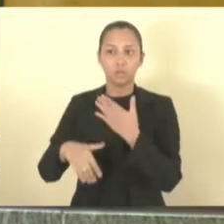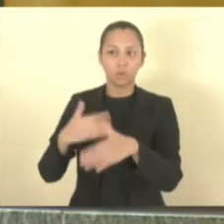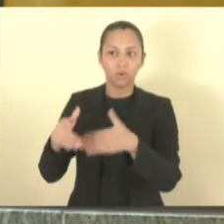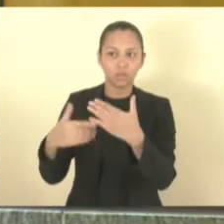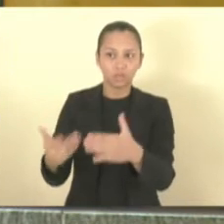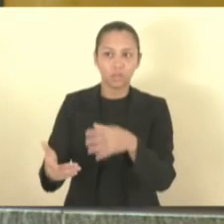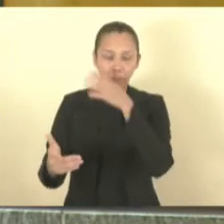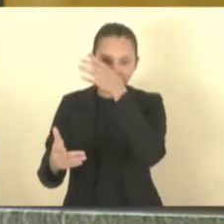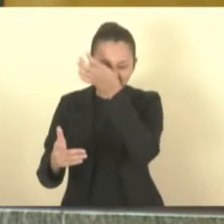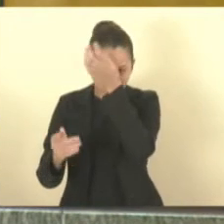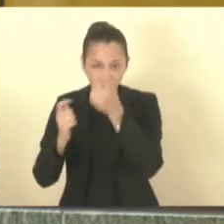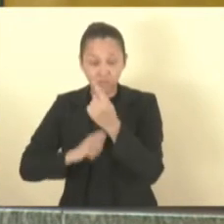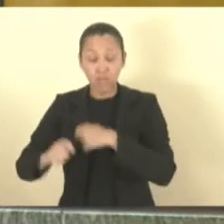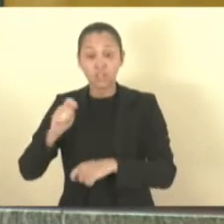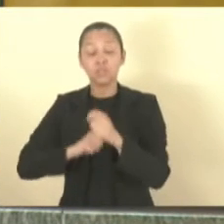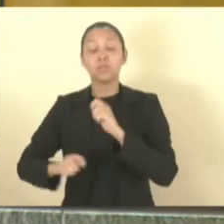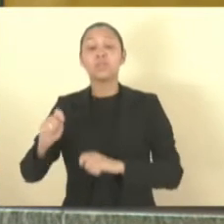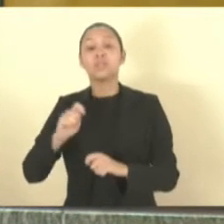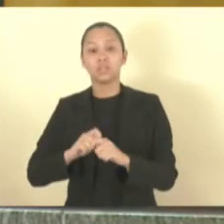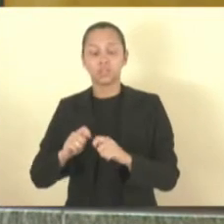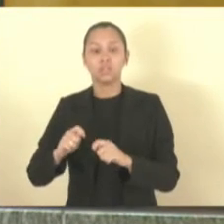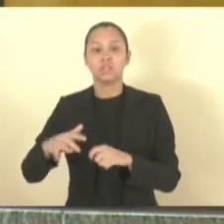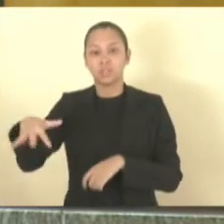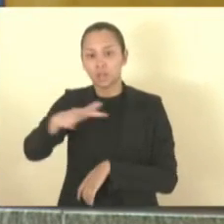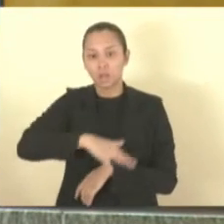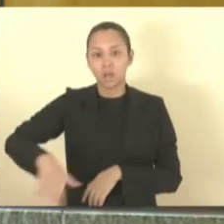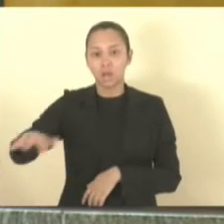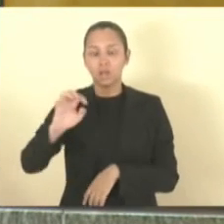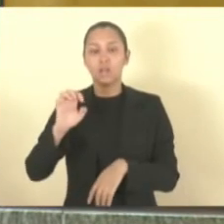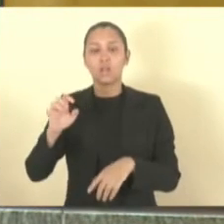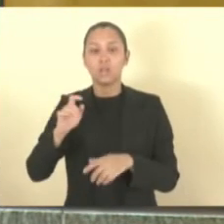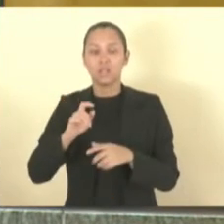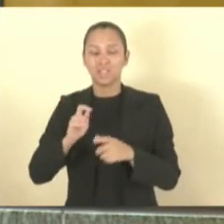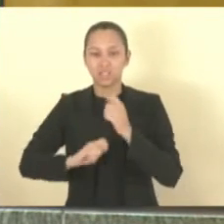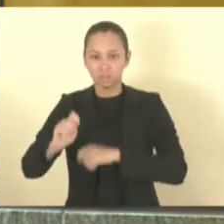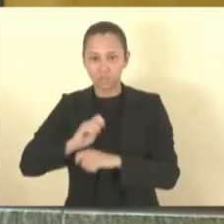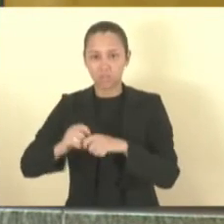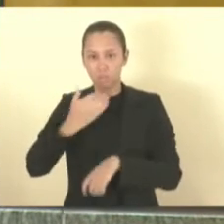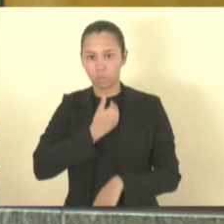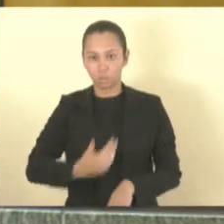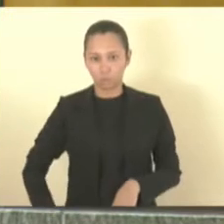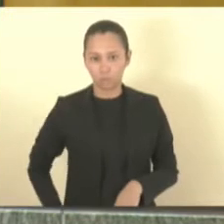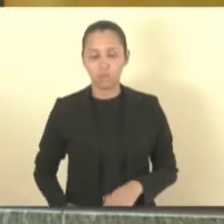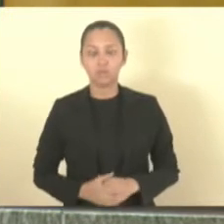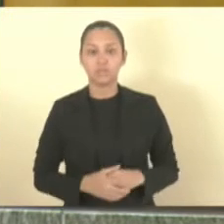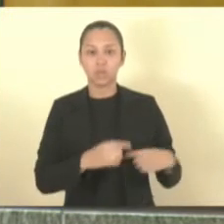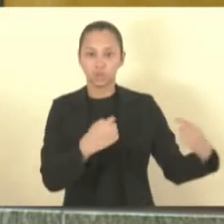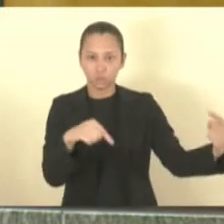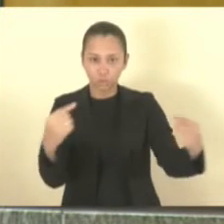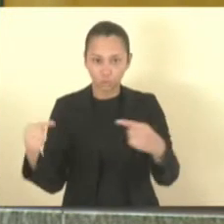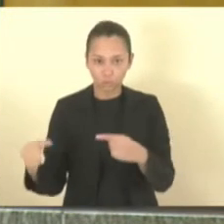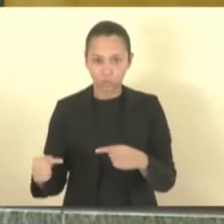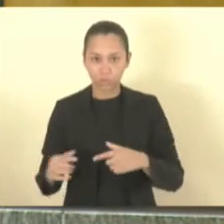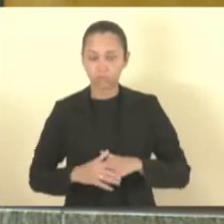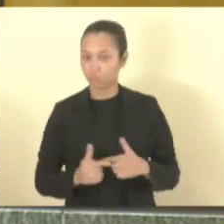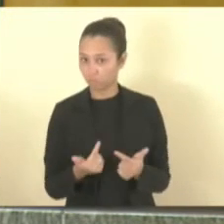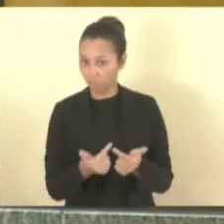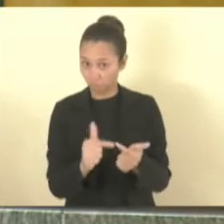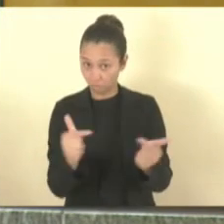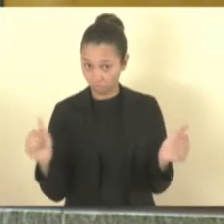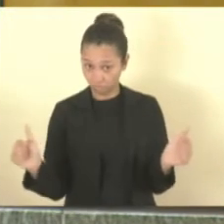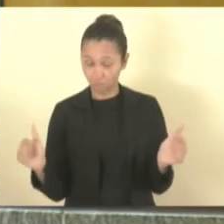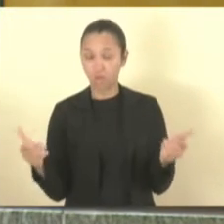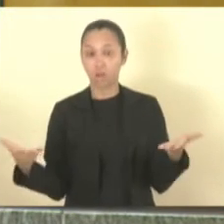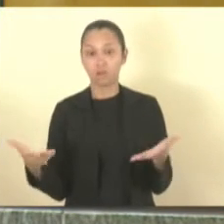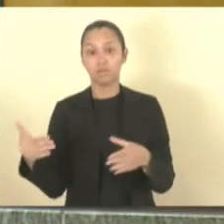administrativos no âmbito do Estado, no âmbito da administração pública. Coloca a matéria em discussão, não havendo quem queira